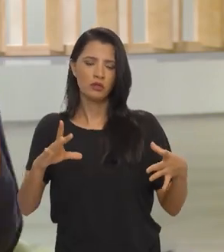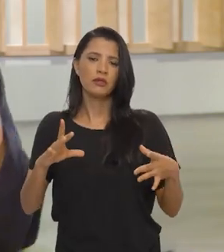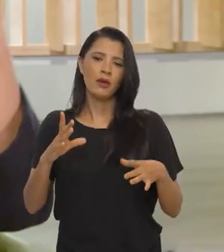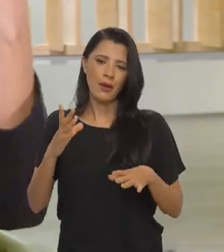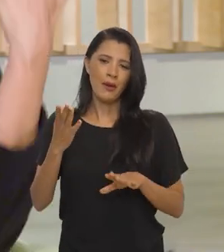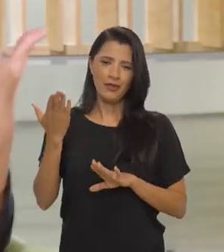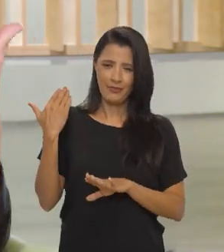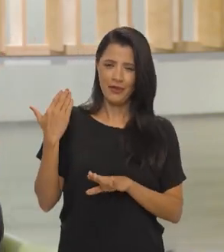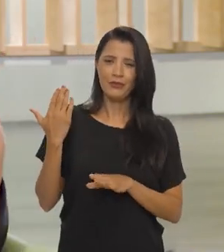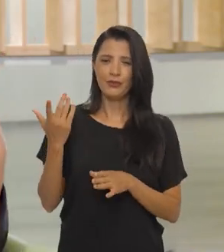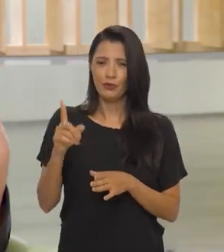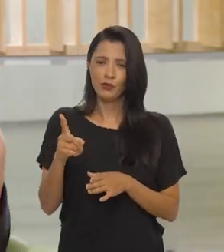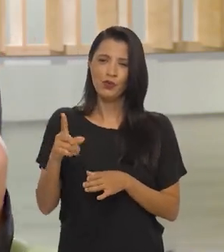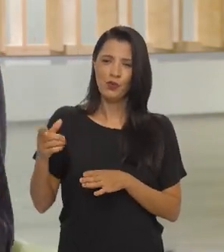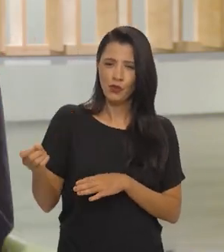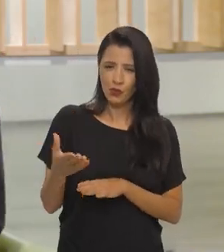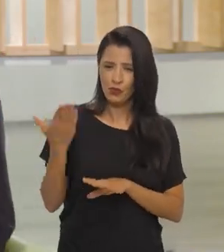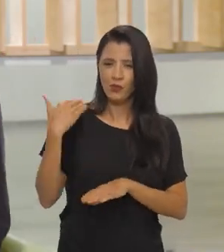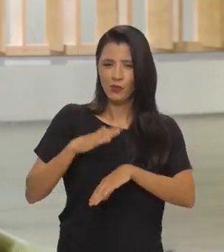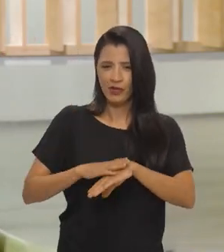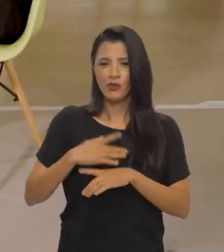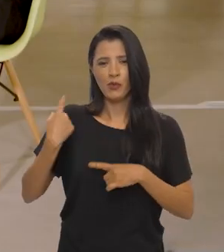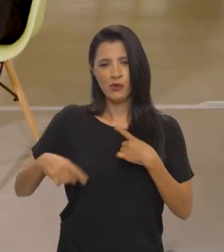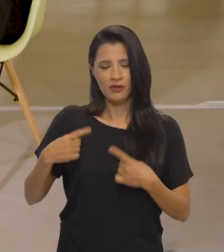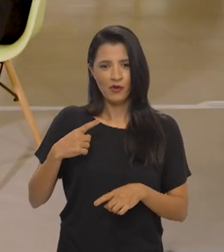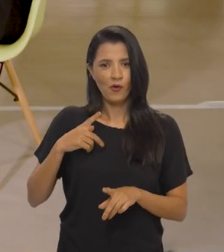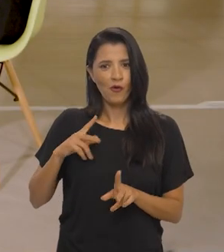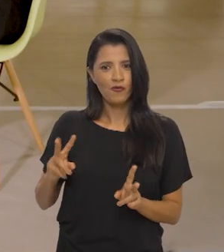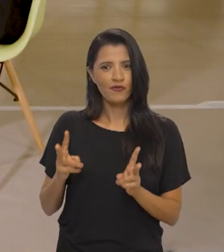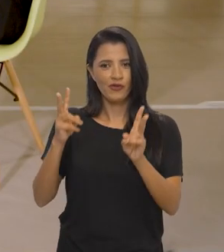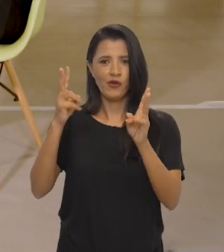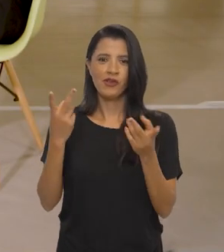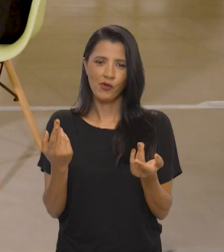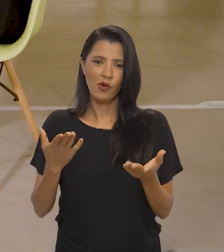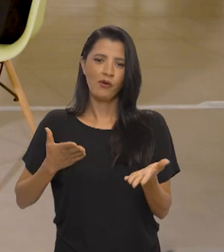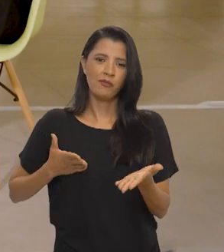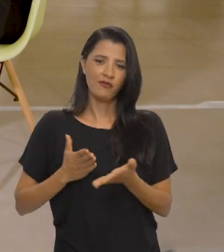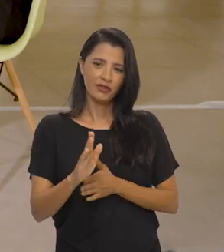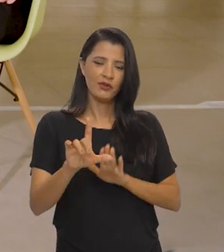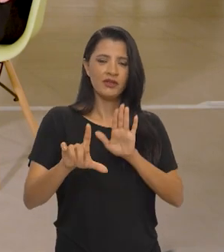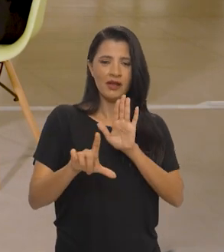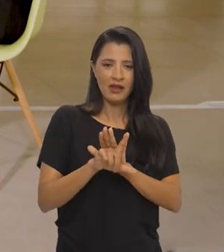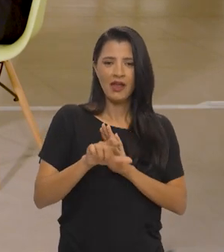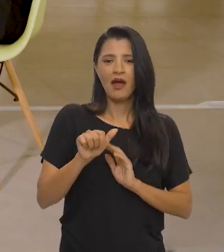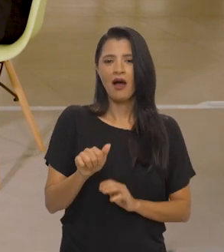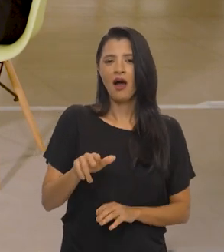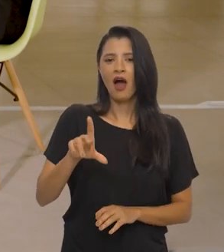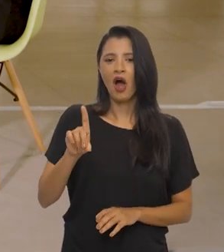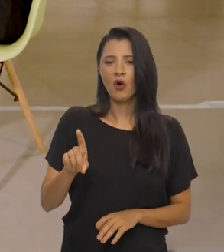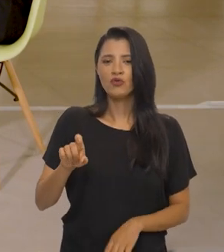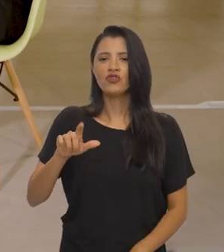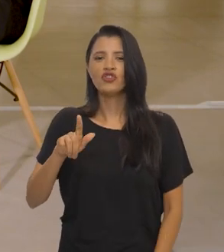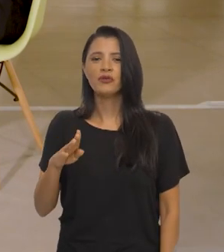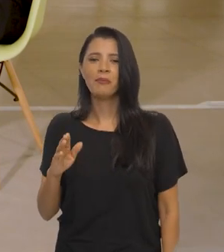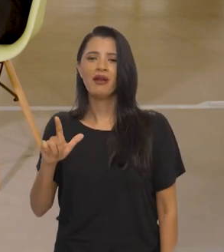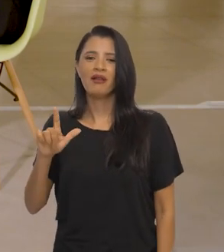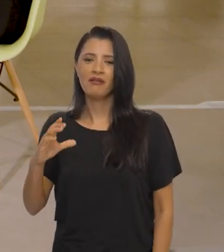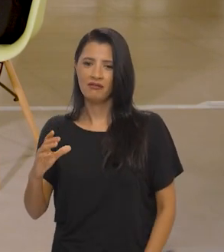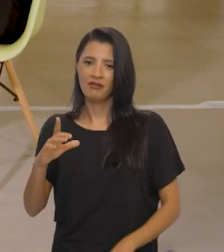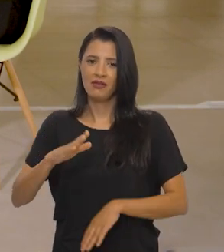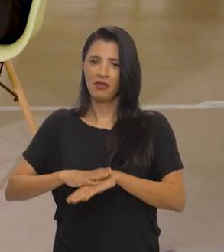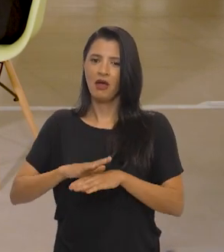mesmo no último ciclo político, com vitórias muito expressivas, como foi a aprovação da Lei Aldeblanc em plena pandemia, depois